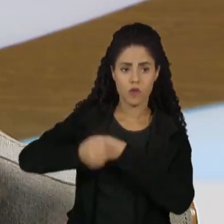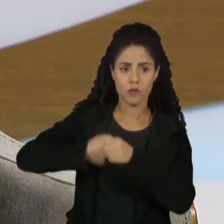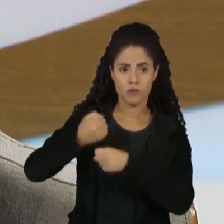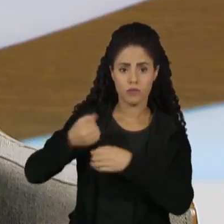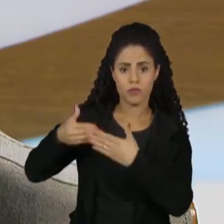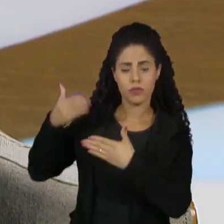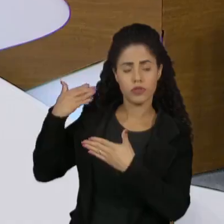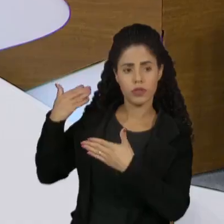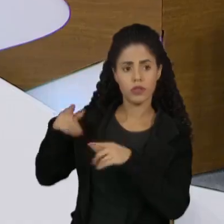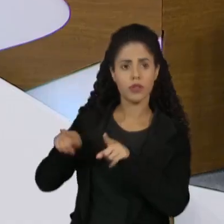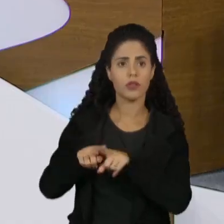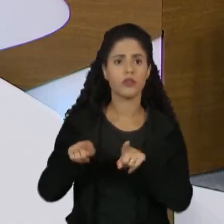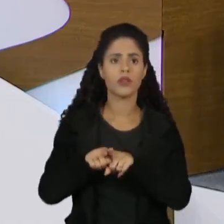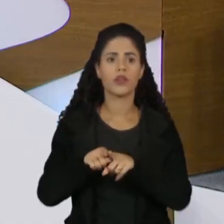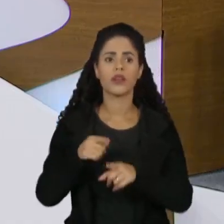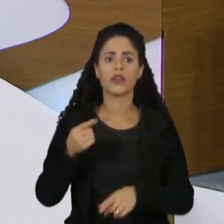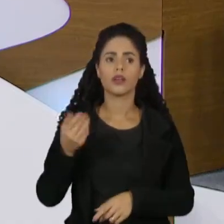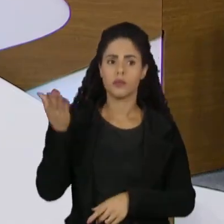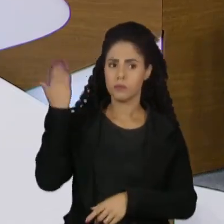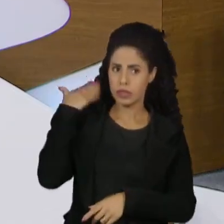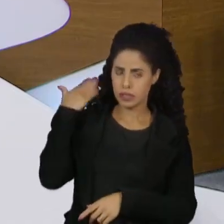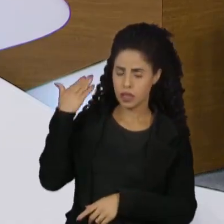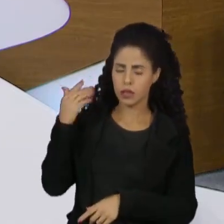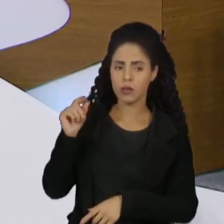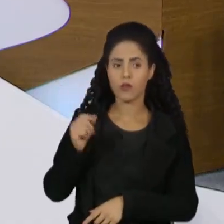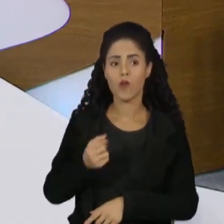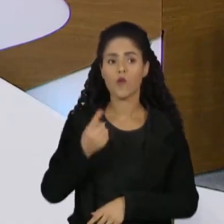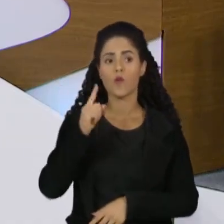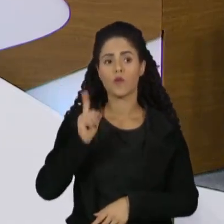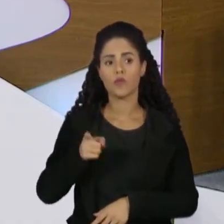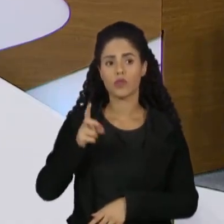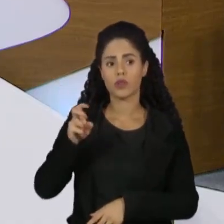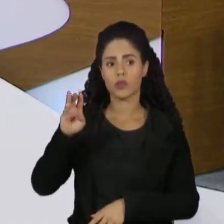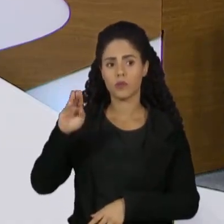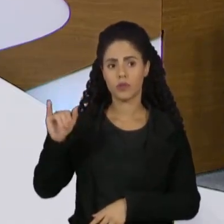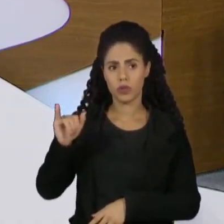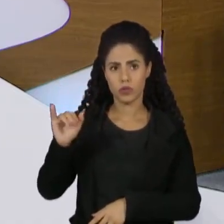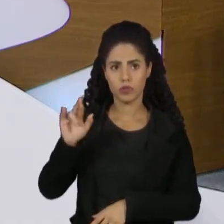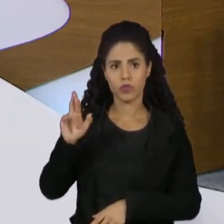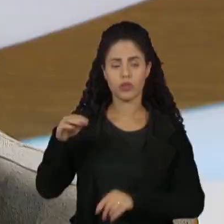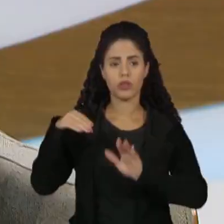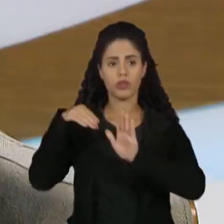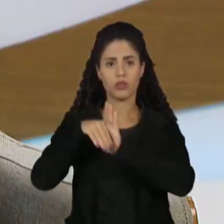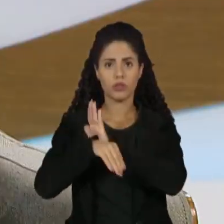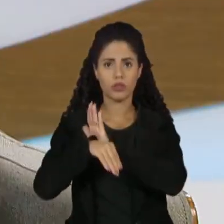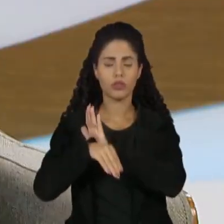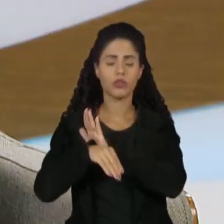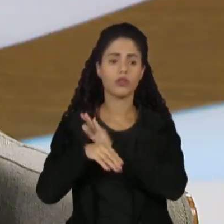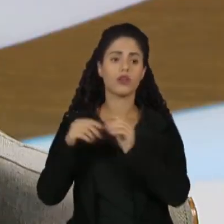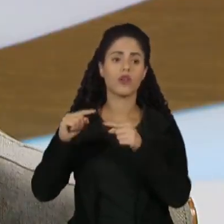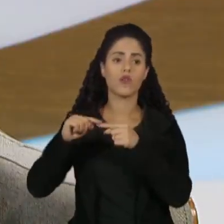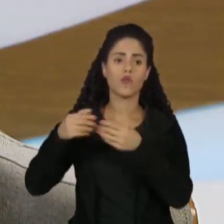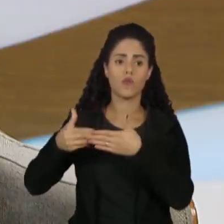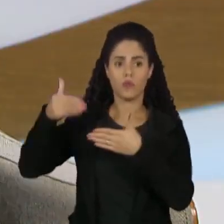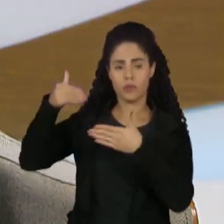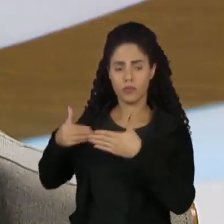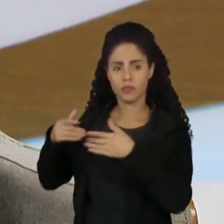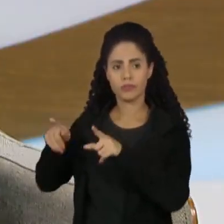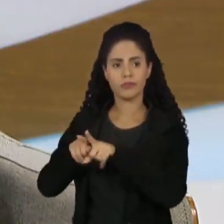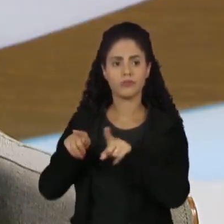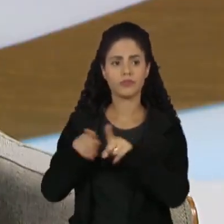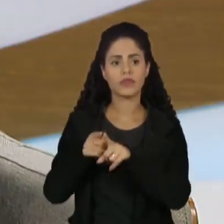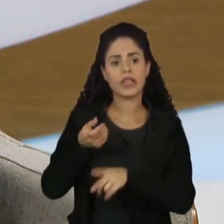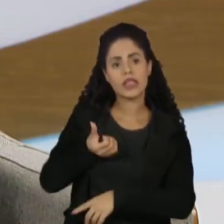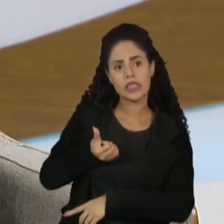teve, aliás, o ano retrasado, 1,5 bilhão. Caiu de 3 para 1,5. O ano passado teve